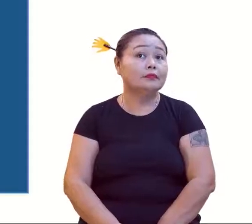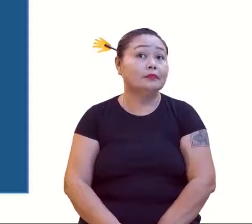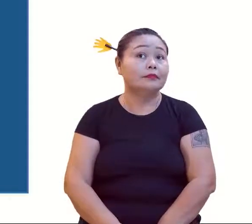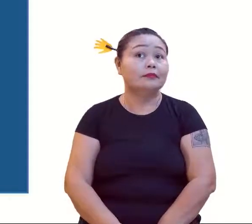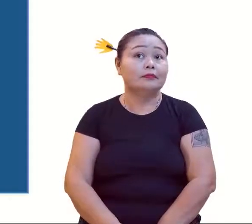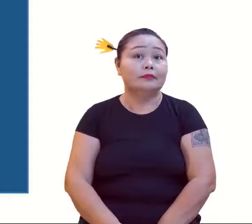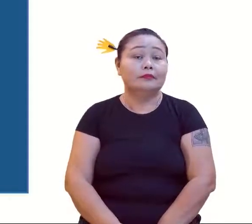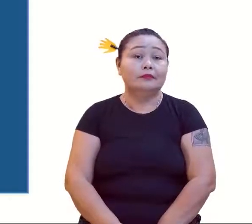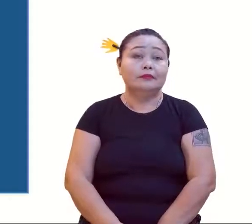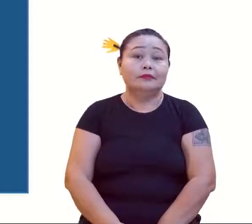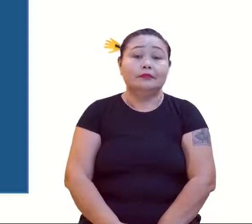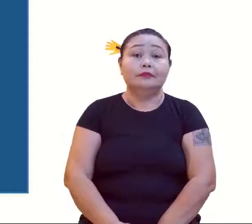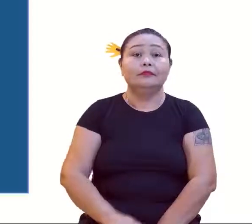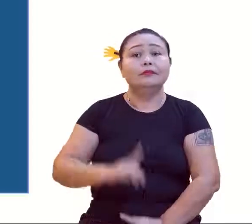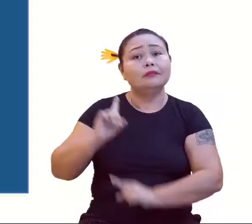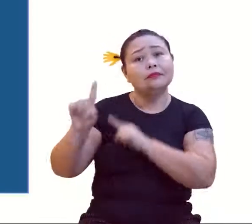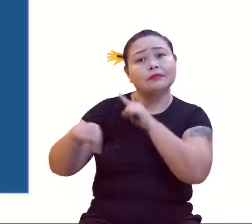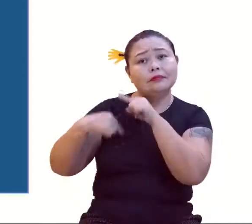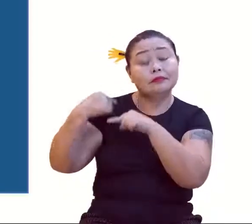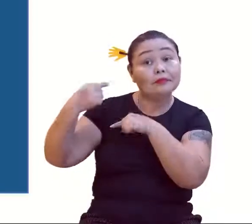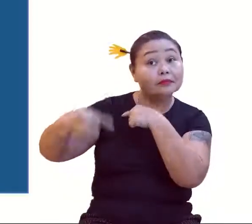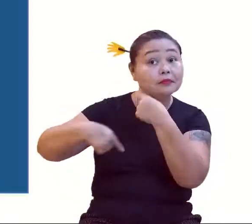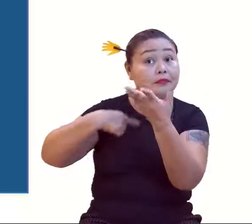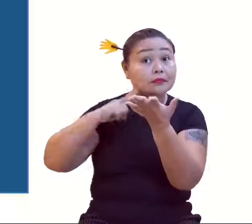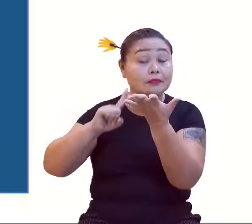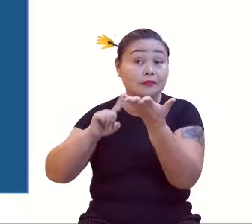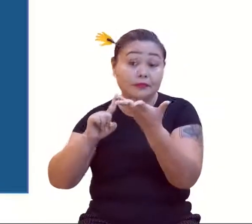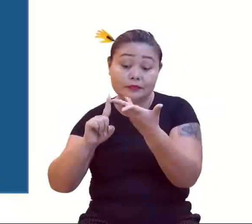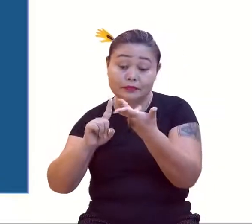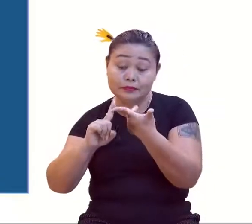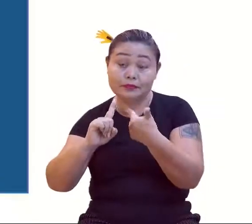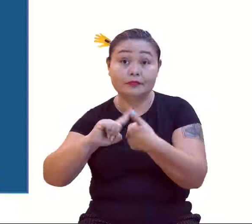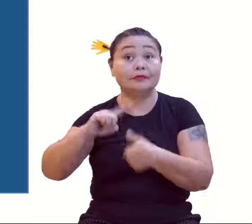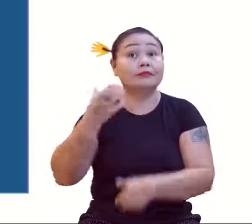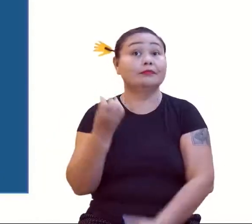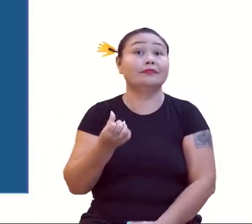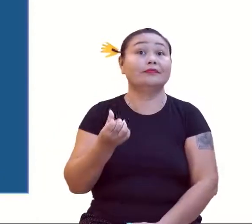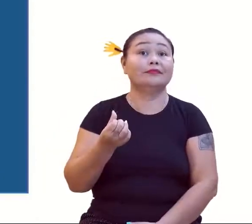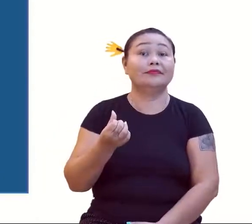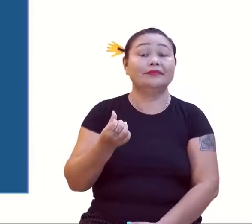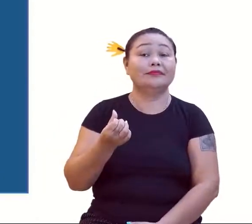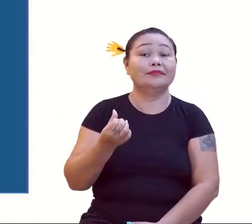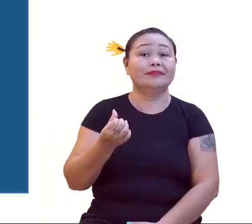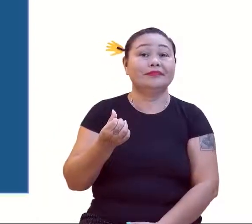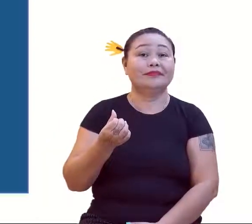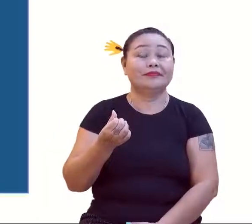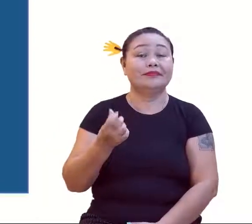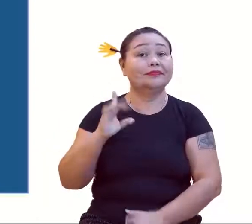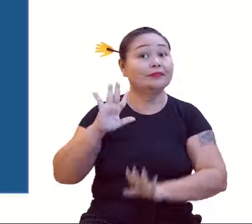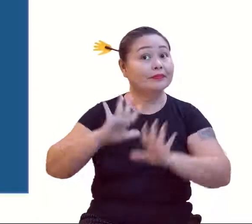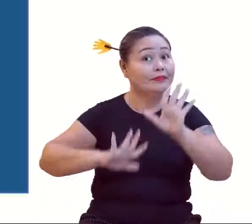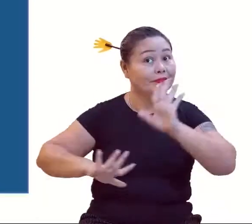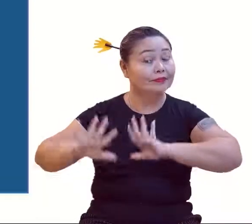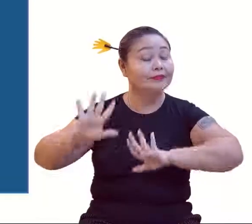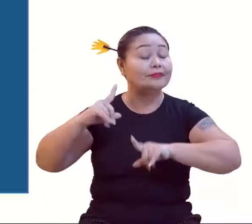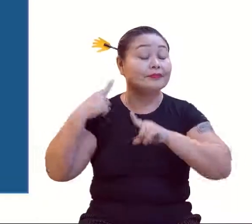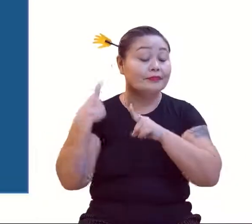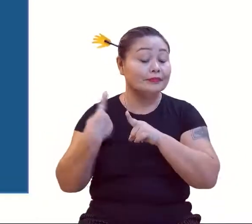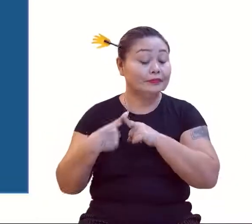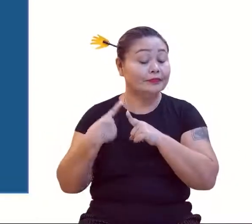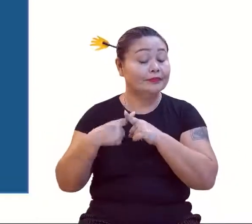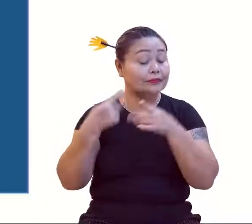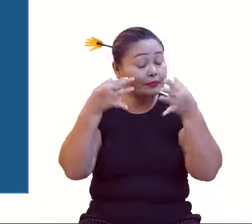E quem veio no embalo da 6, cuidado! Cuidado, porque... Tem